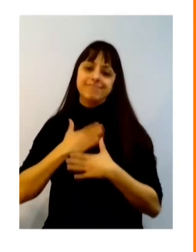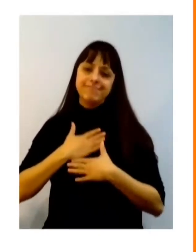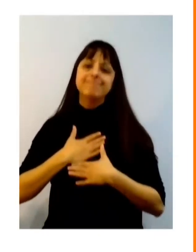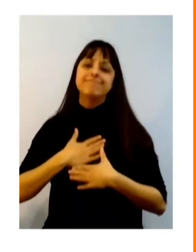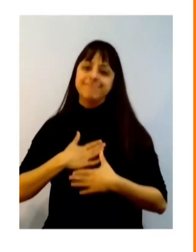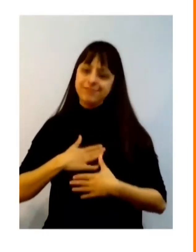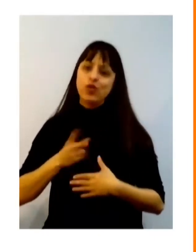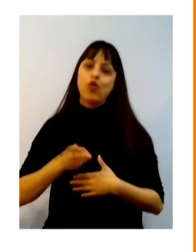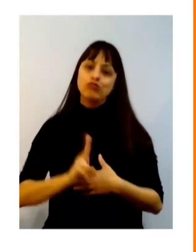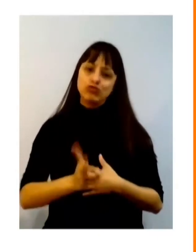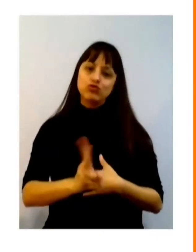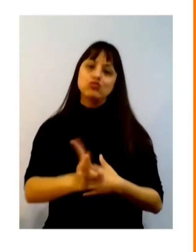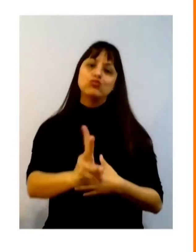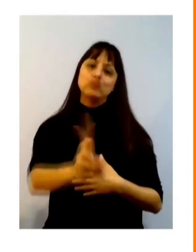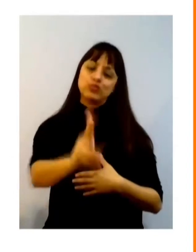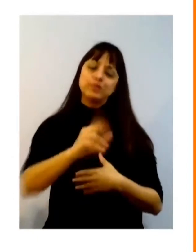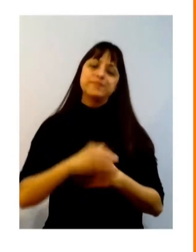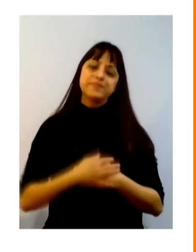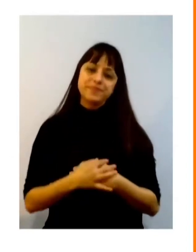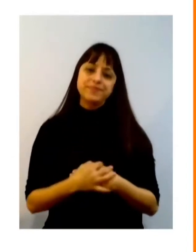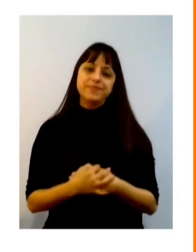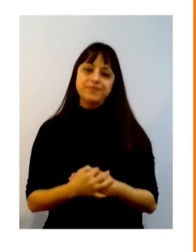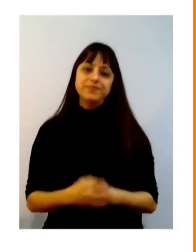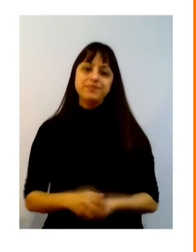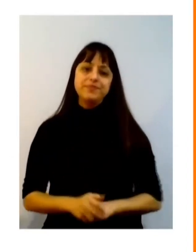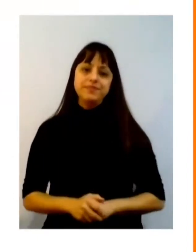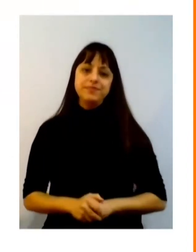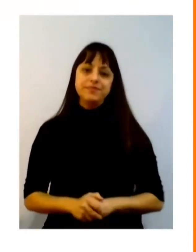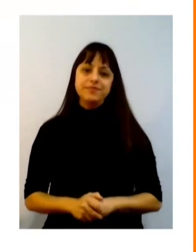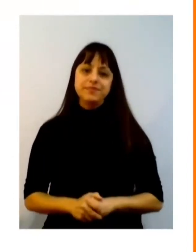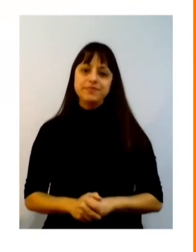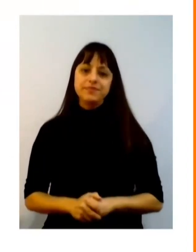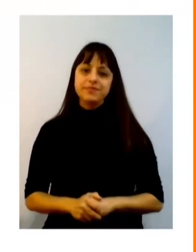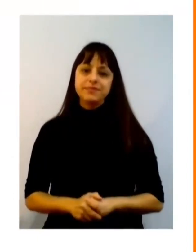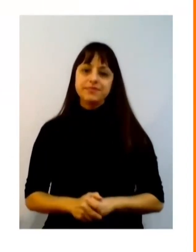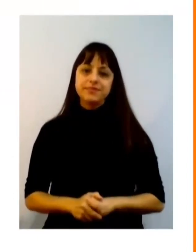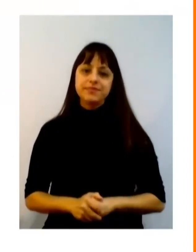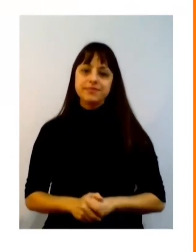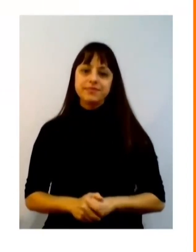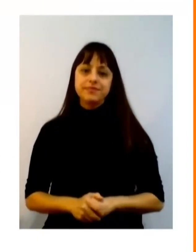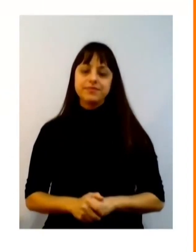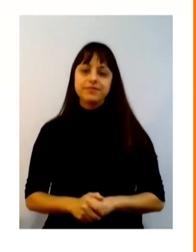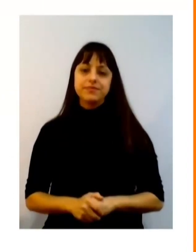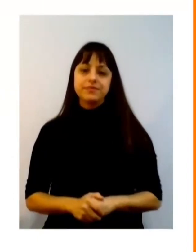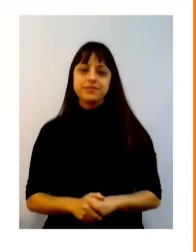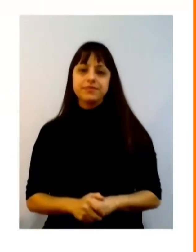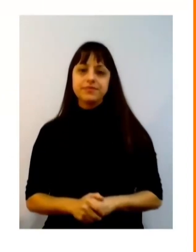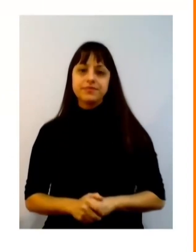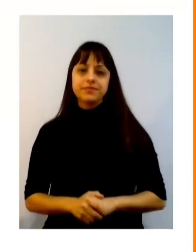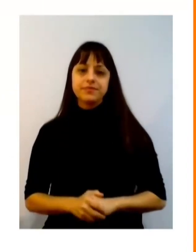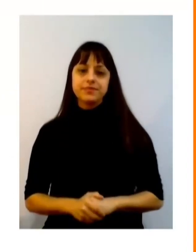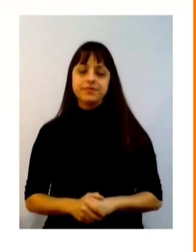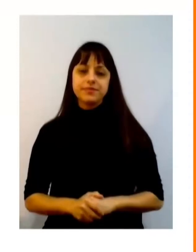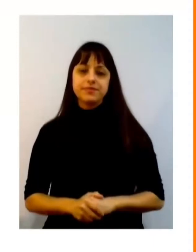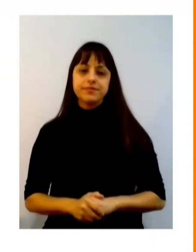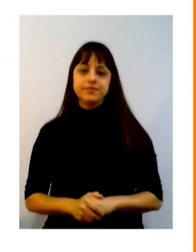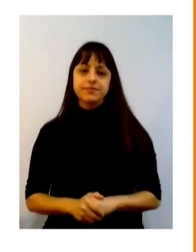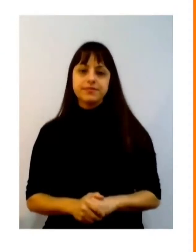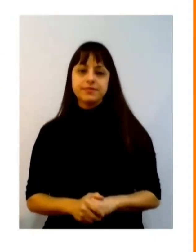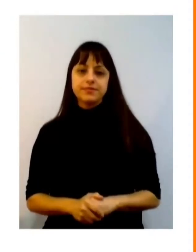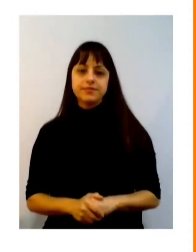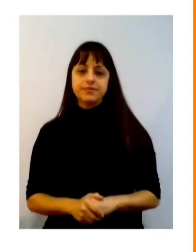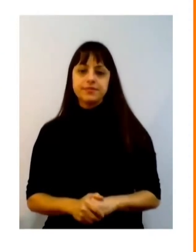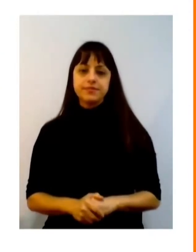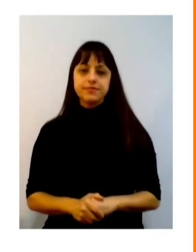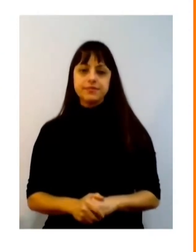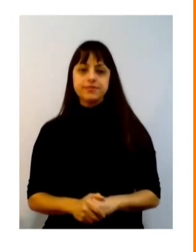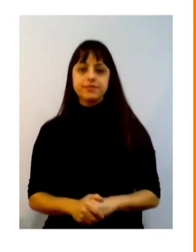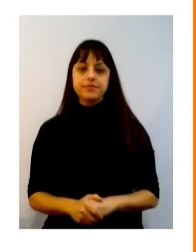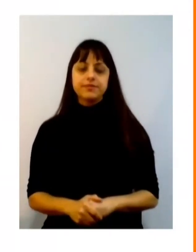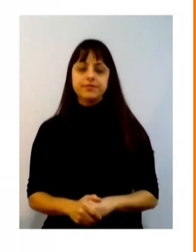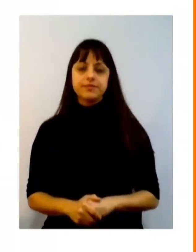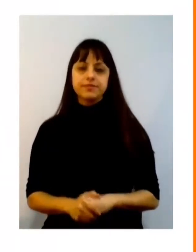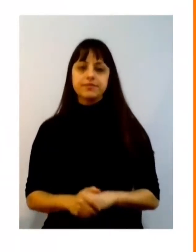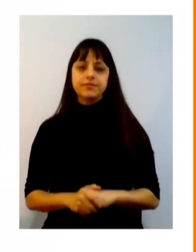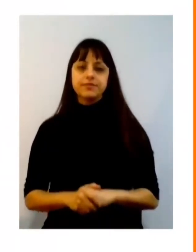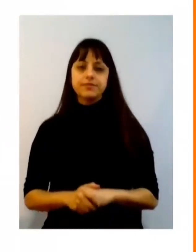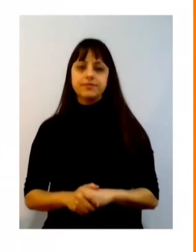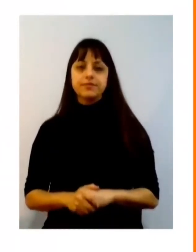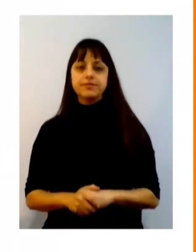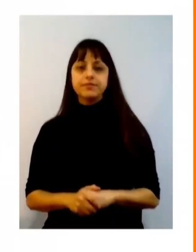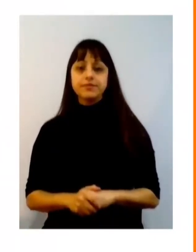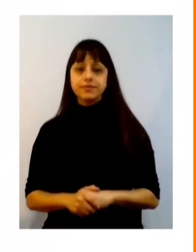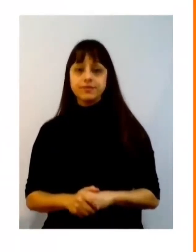principal